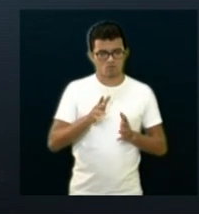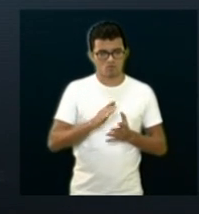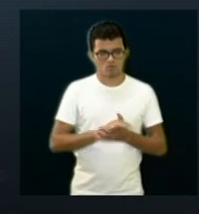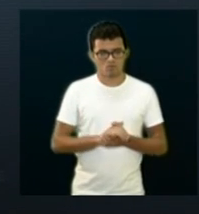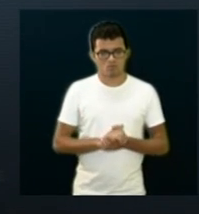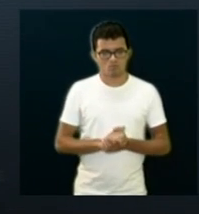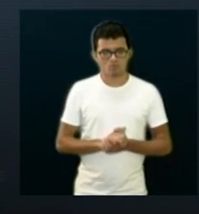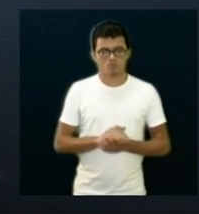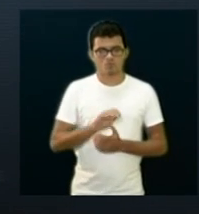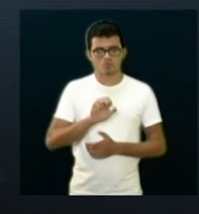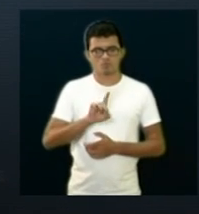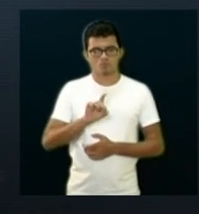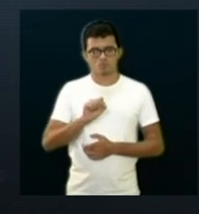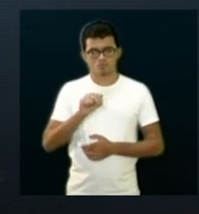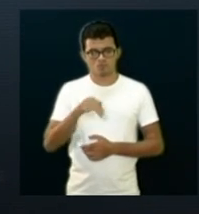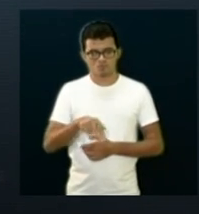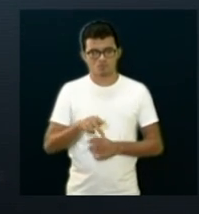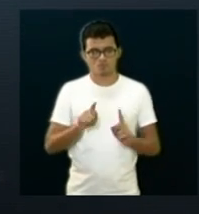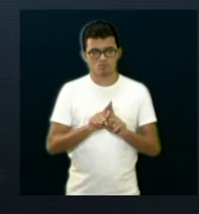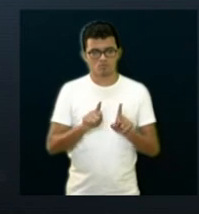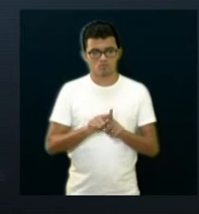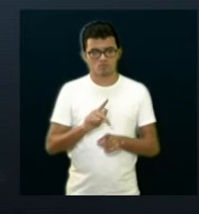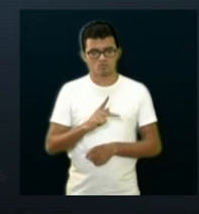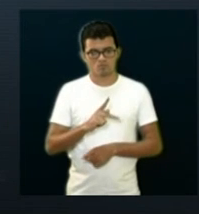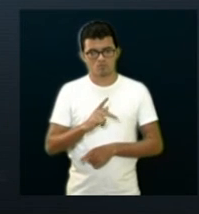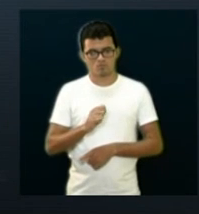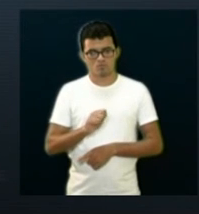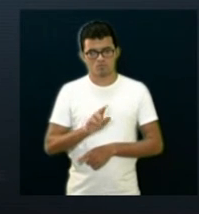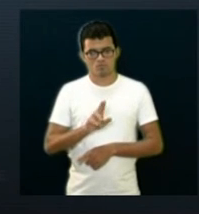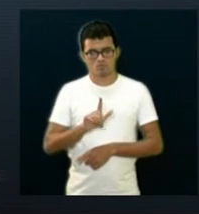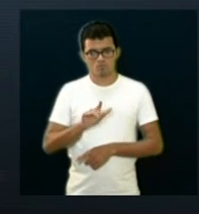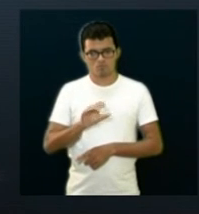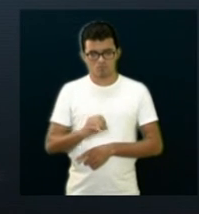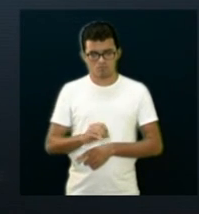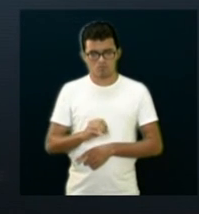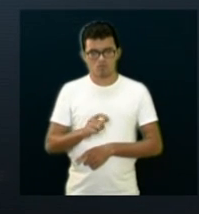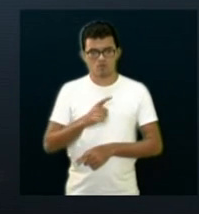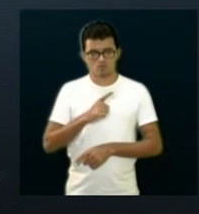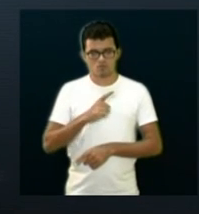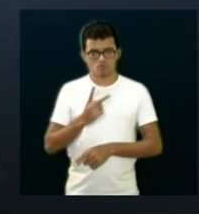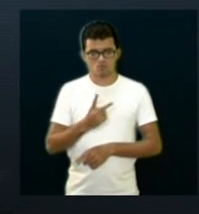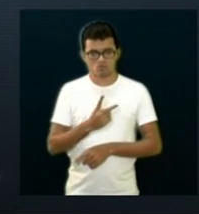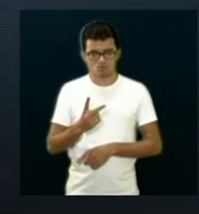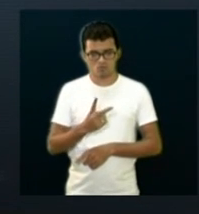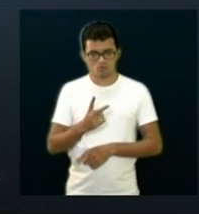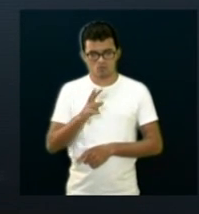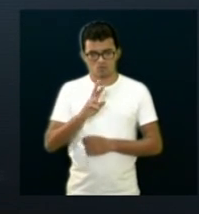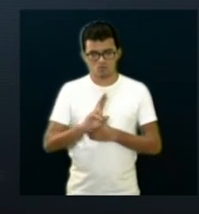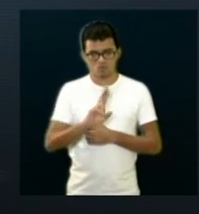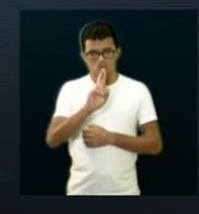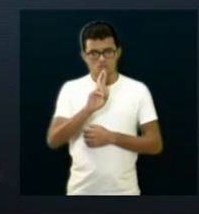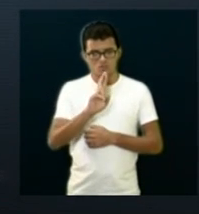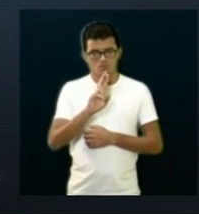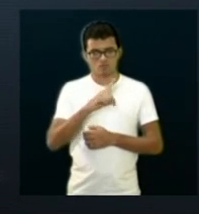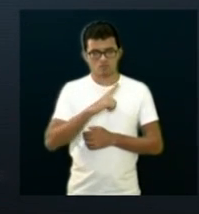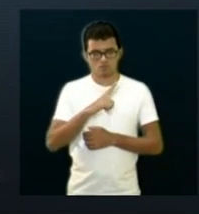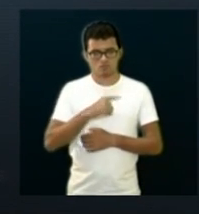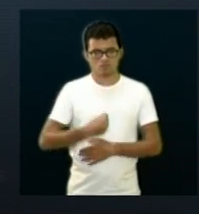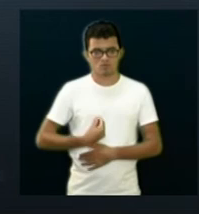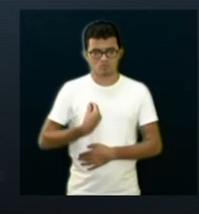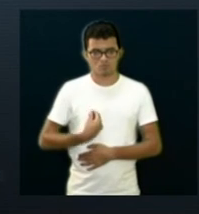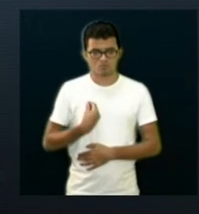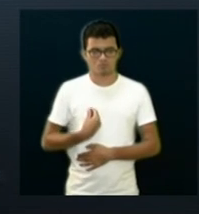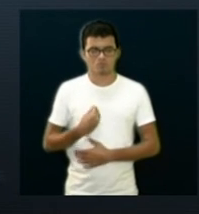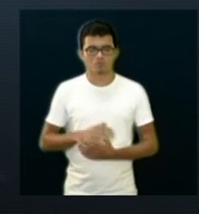Edson e o Paulo Landim, são os dois oficialmente, evidente, todos os vereadores estão convidados a participarem.